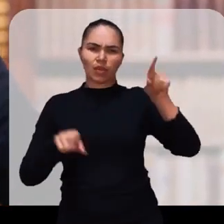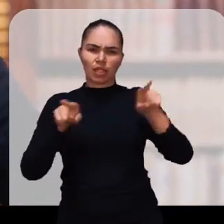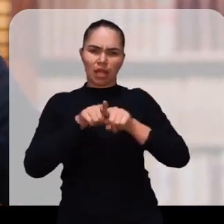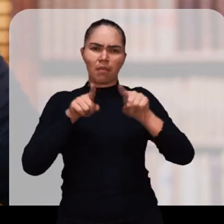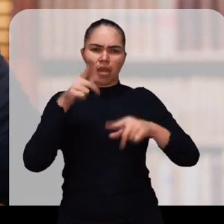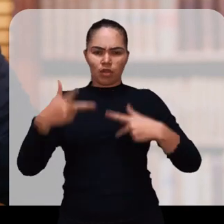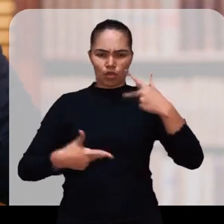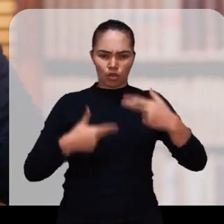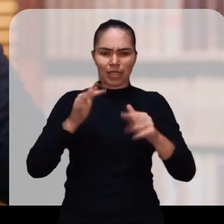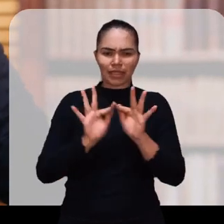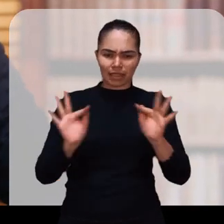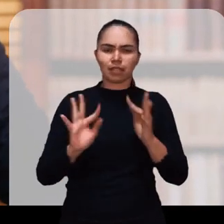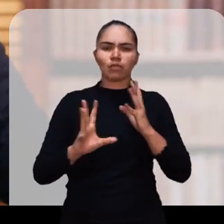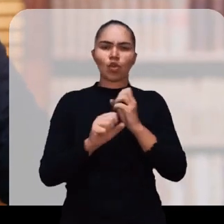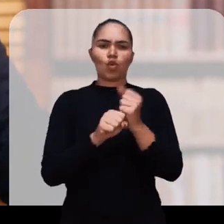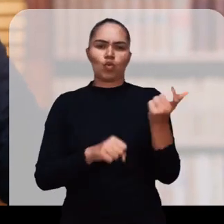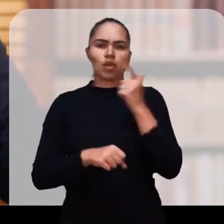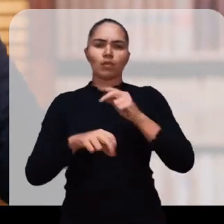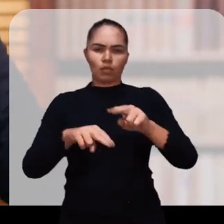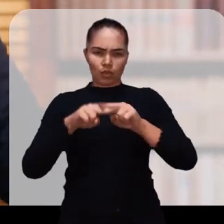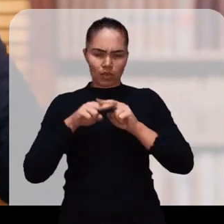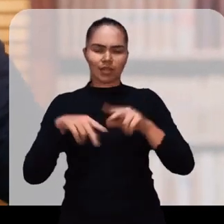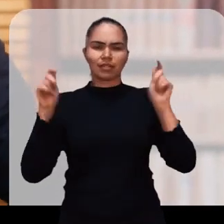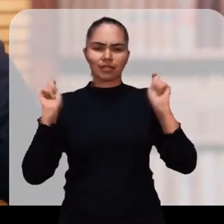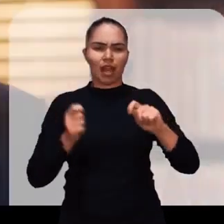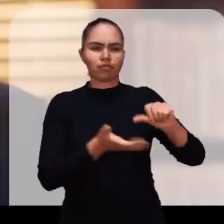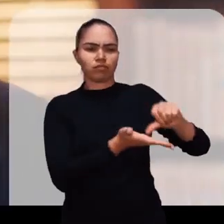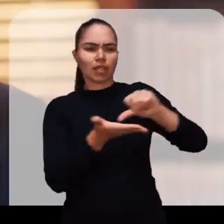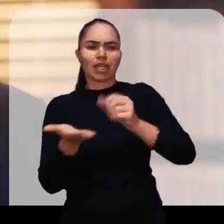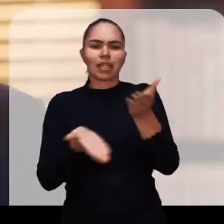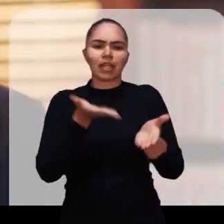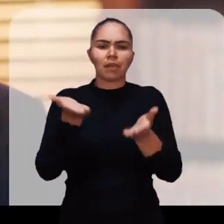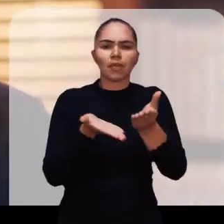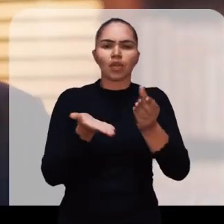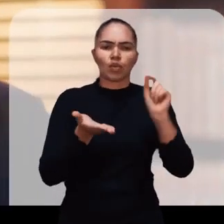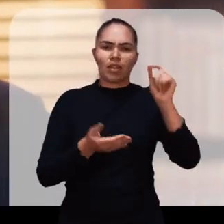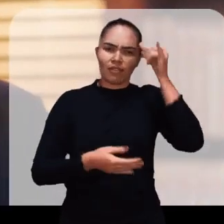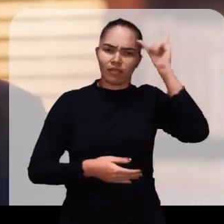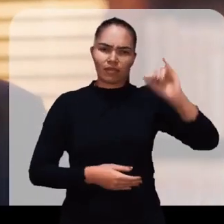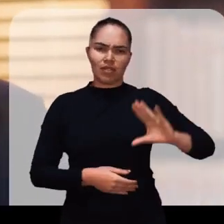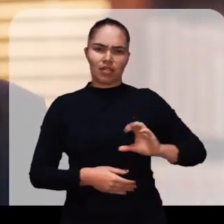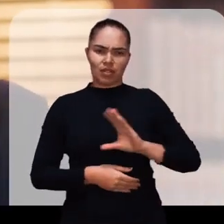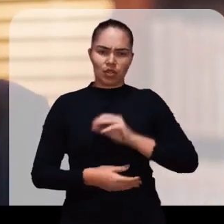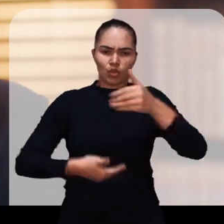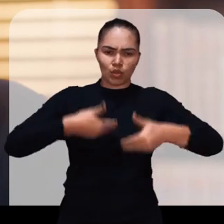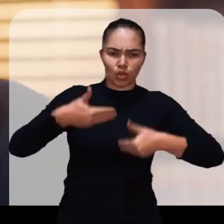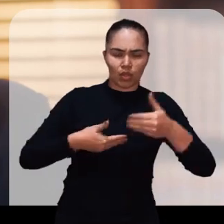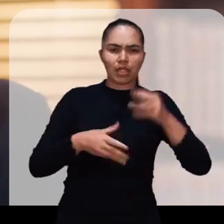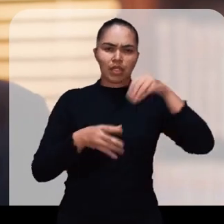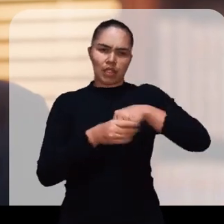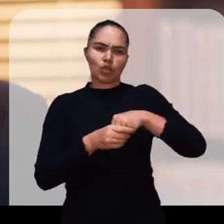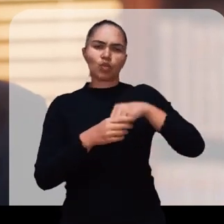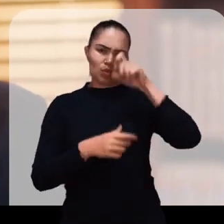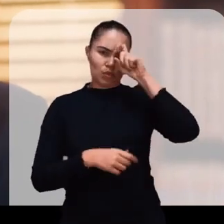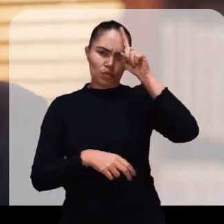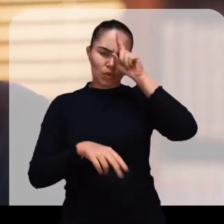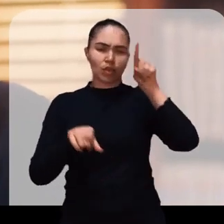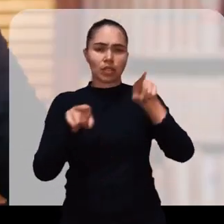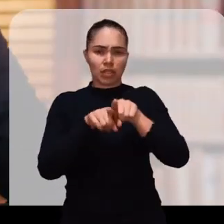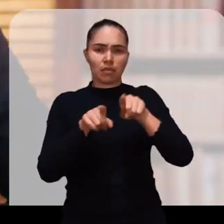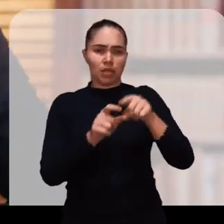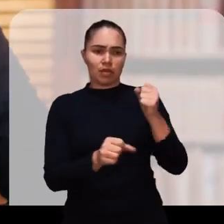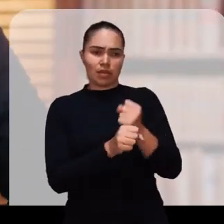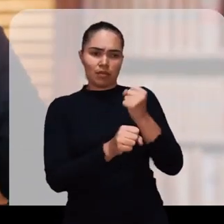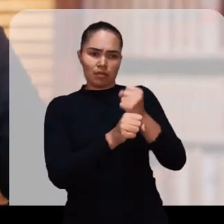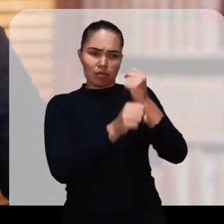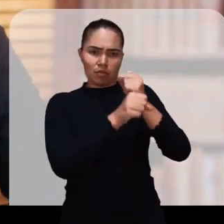especializado e ampliar o mutirão de cirurgias eletivas Implantar o serviço de tratamento do câncer nos hospitais regionais